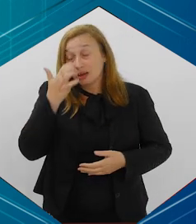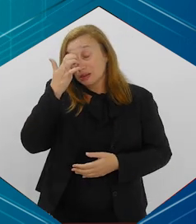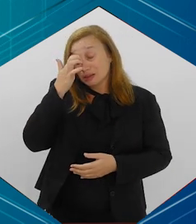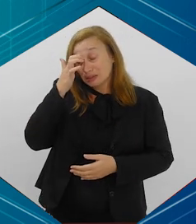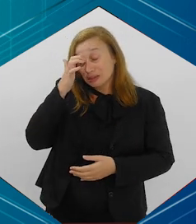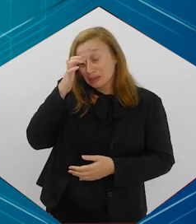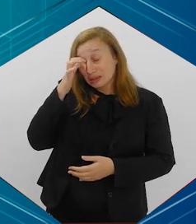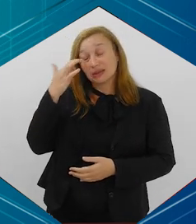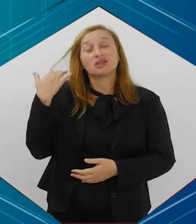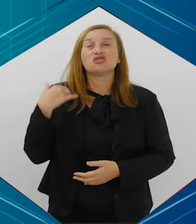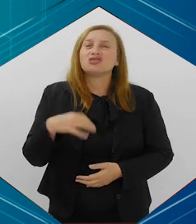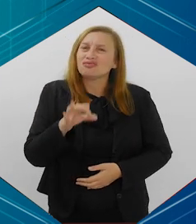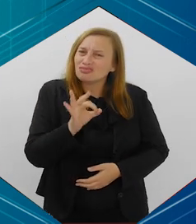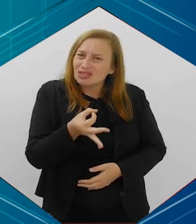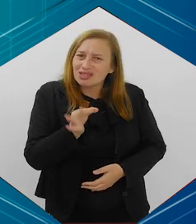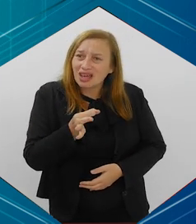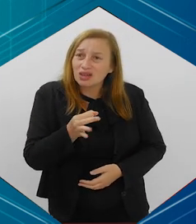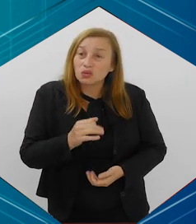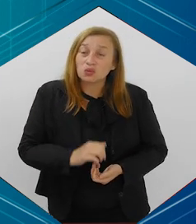de fato,